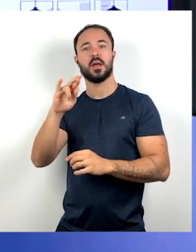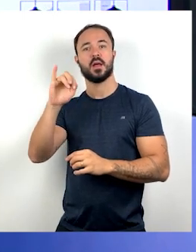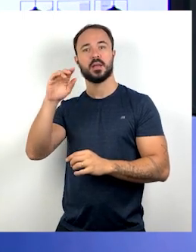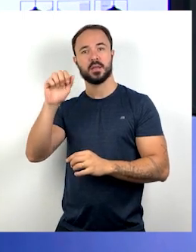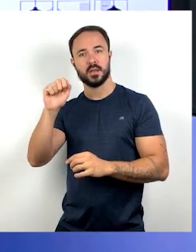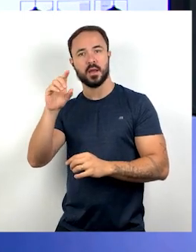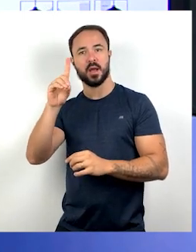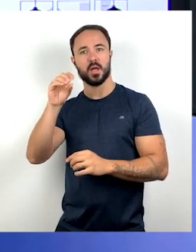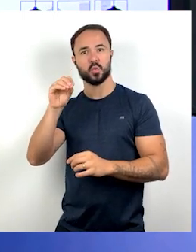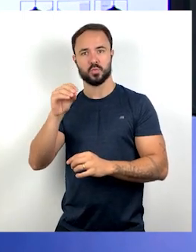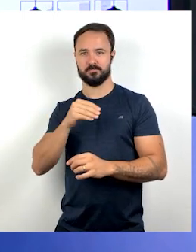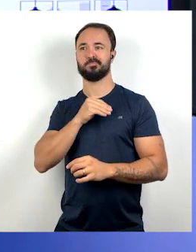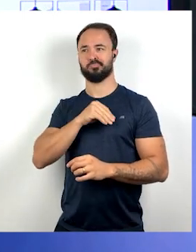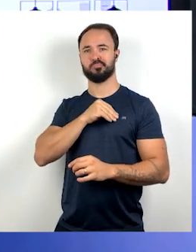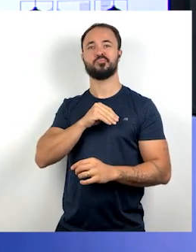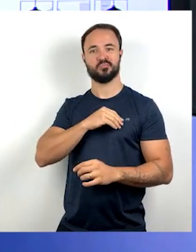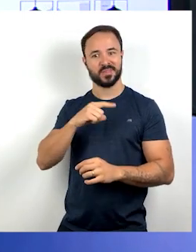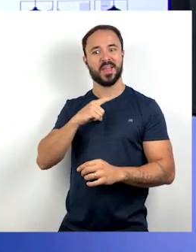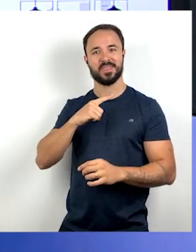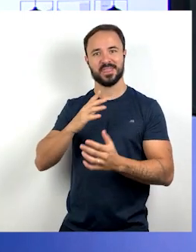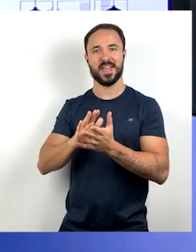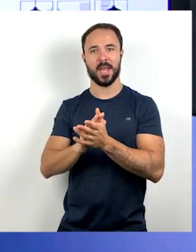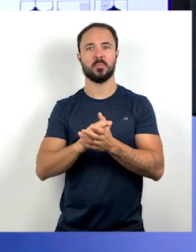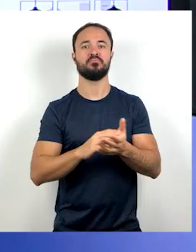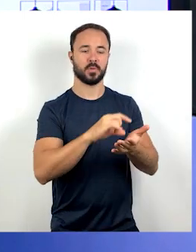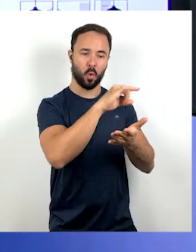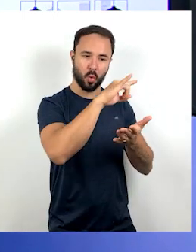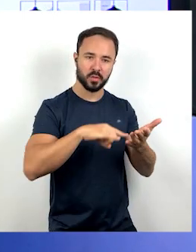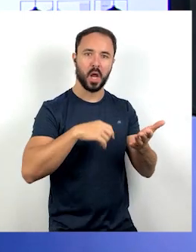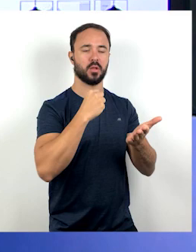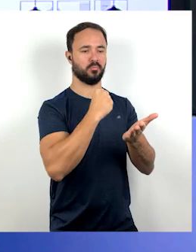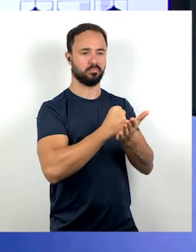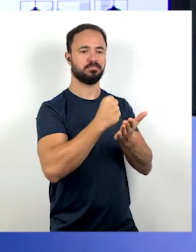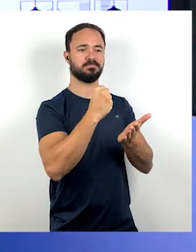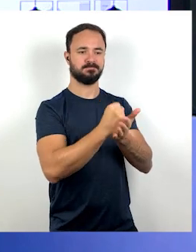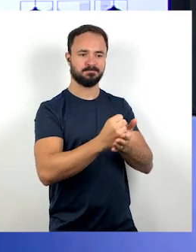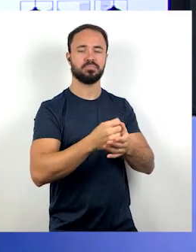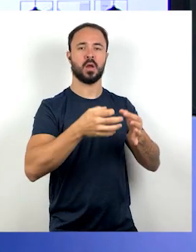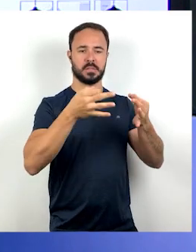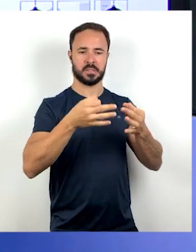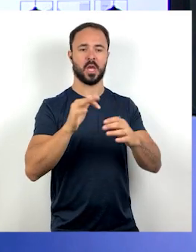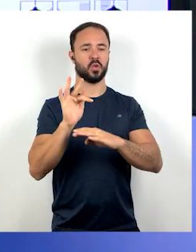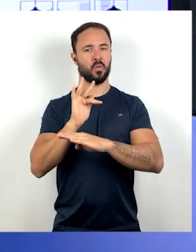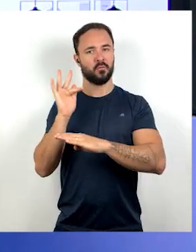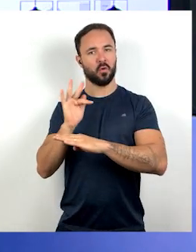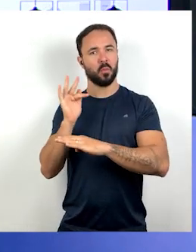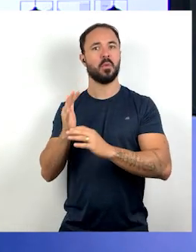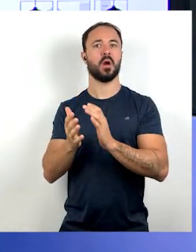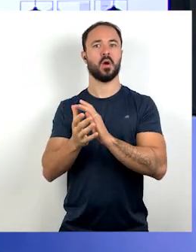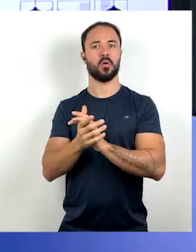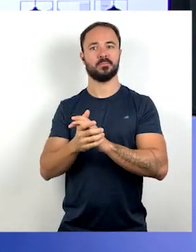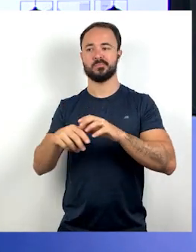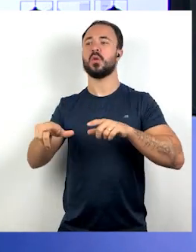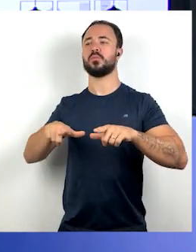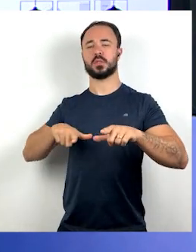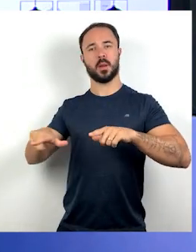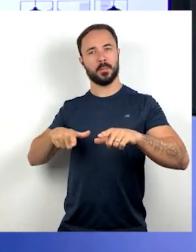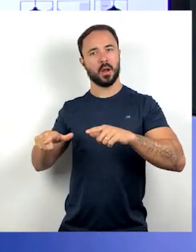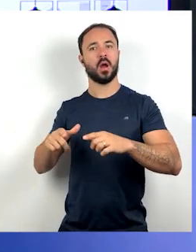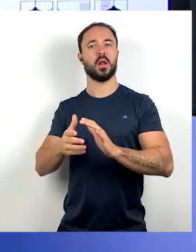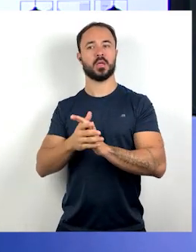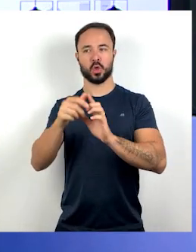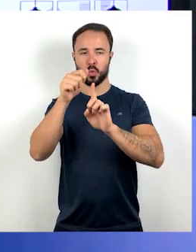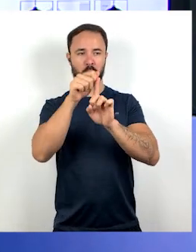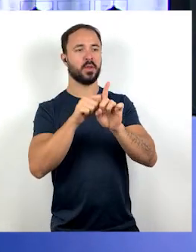um contrato de trabalho formal e eles recebem um salário para estar desenvolvendo aquelas funções.